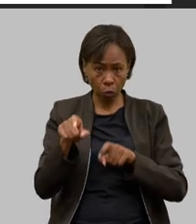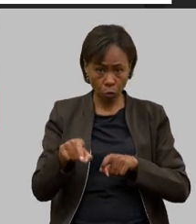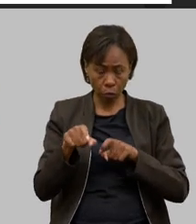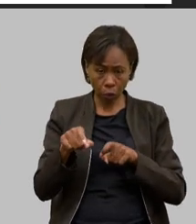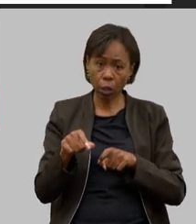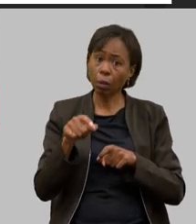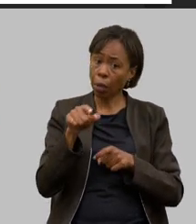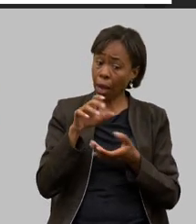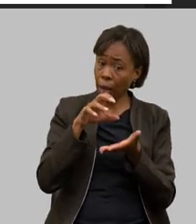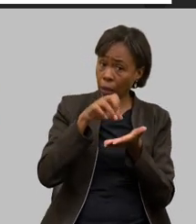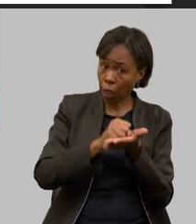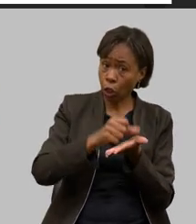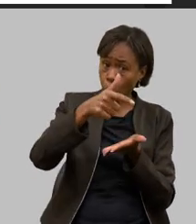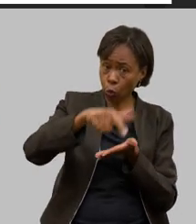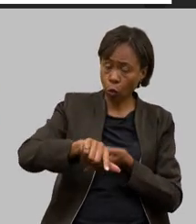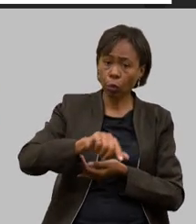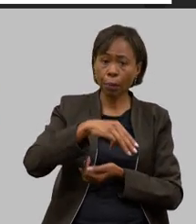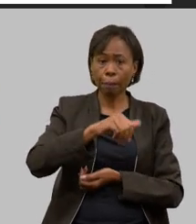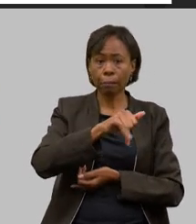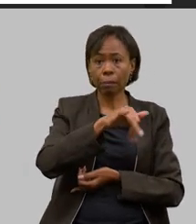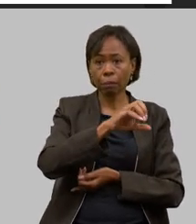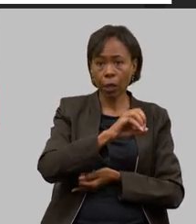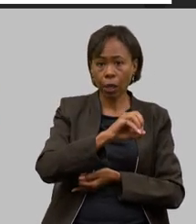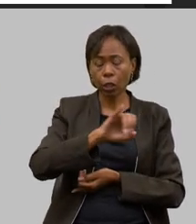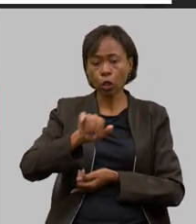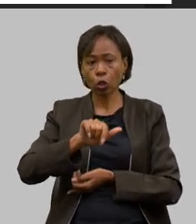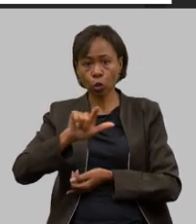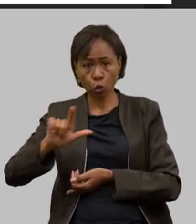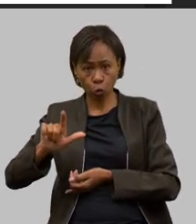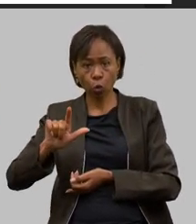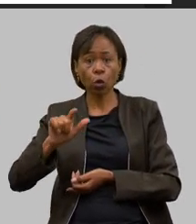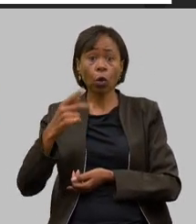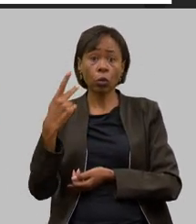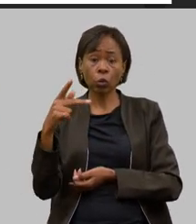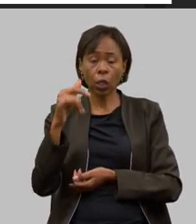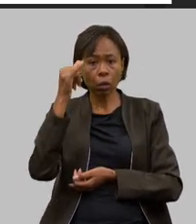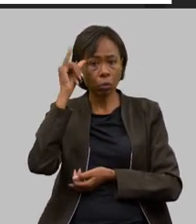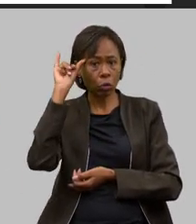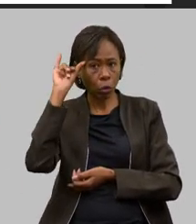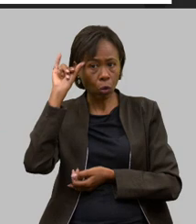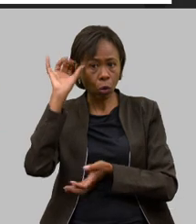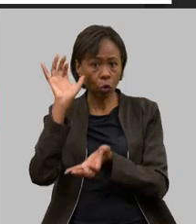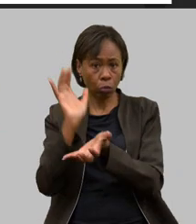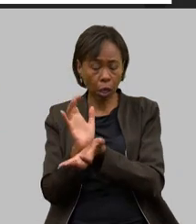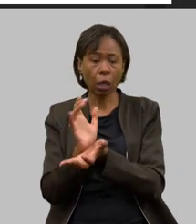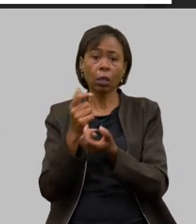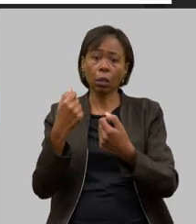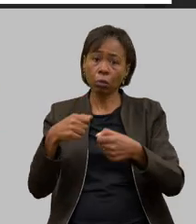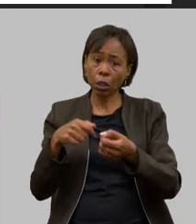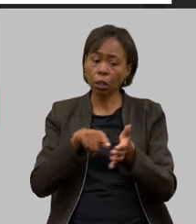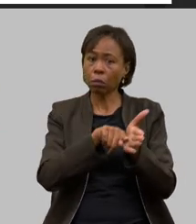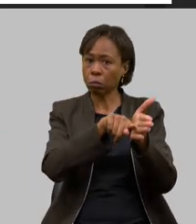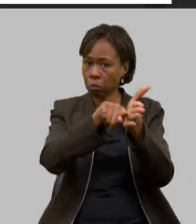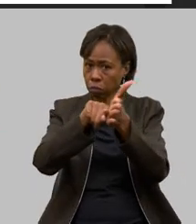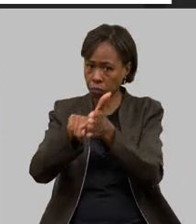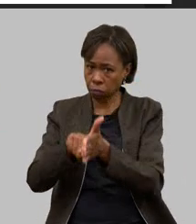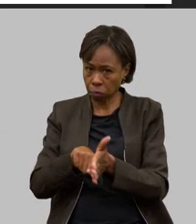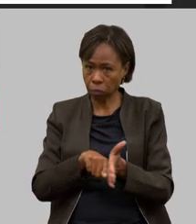no mês de maio e junho agora dos seus rebanhos porque é fundamental a gente ter essa rastreabilidade